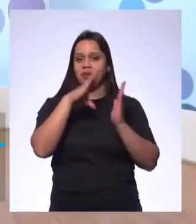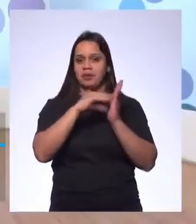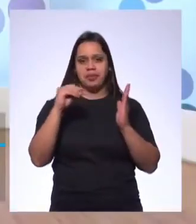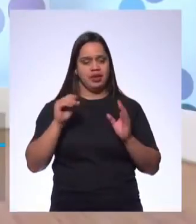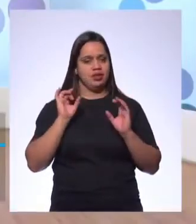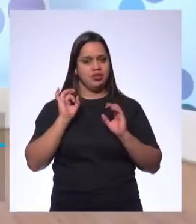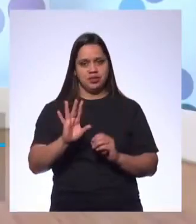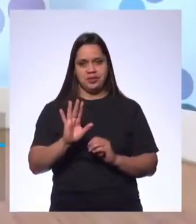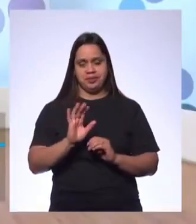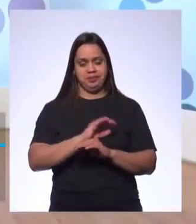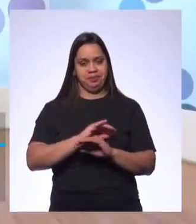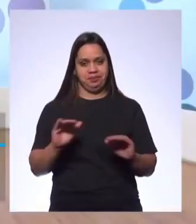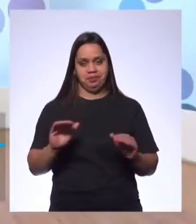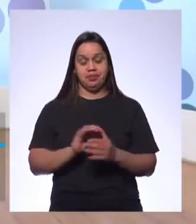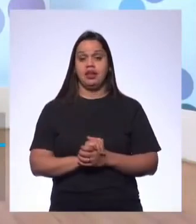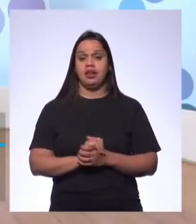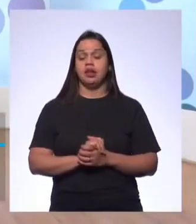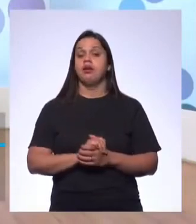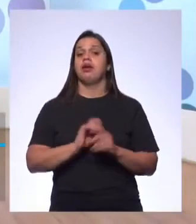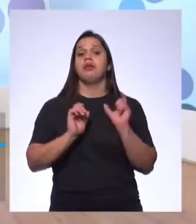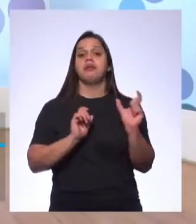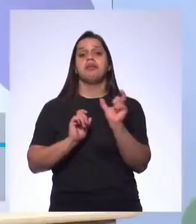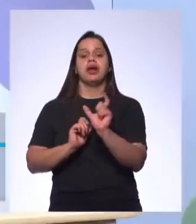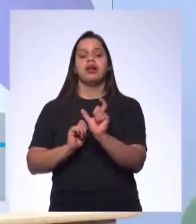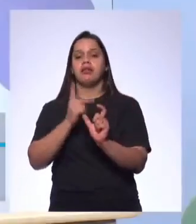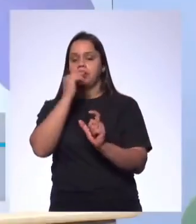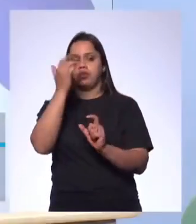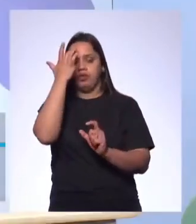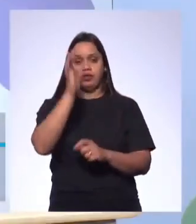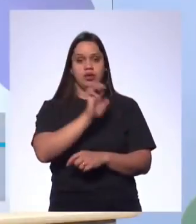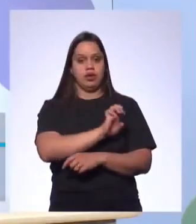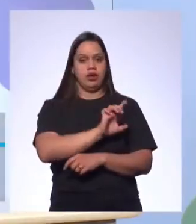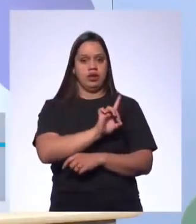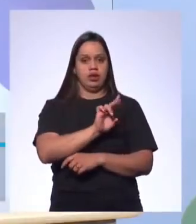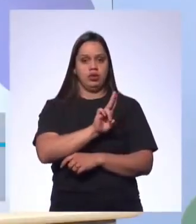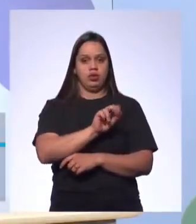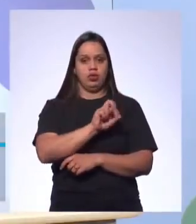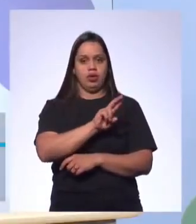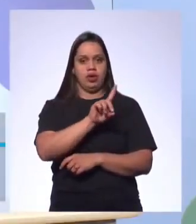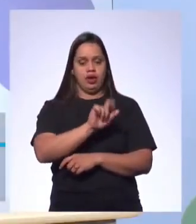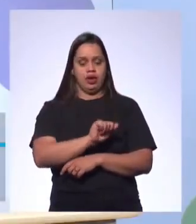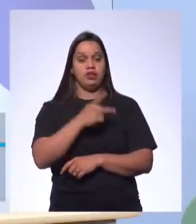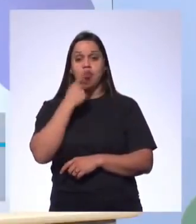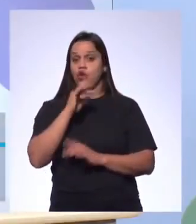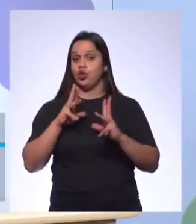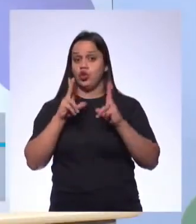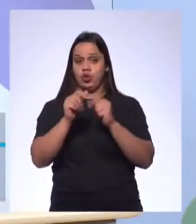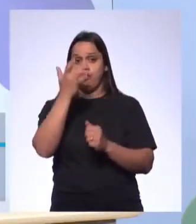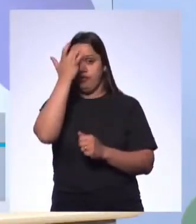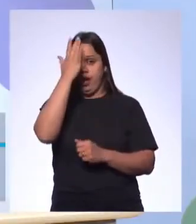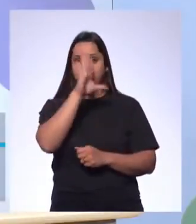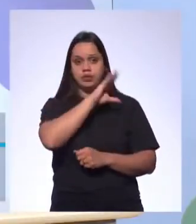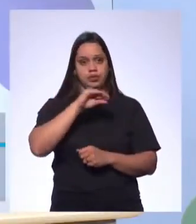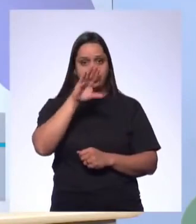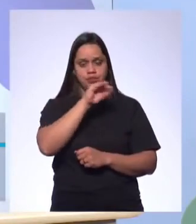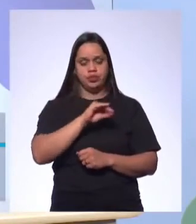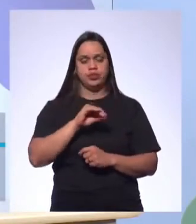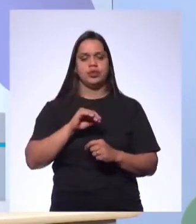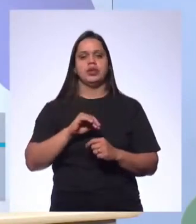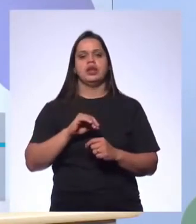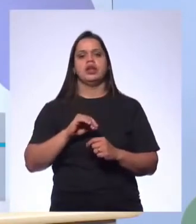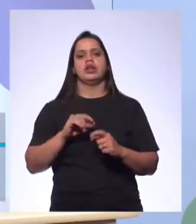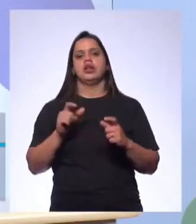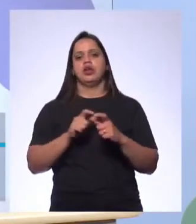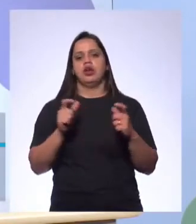Então, quais foram as palavras que eles acharam fácil, Ed? Olha, a Eduarda falou, todas são fáceis de pronunciar. O pessoal gostou mais de fog, acho que é porque,